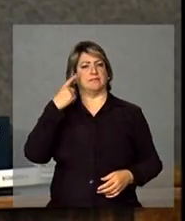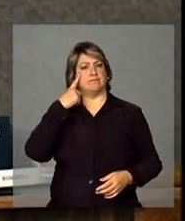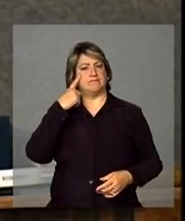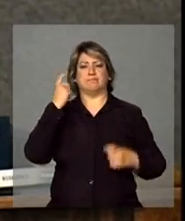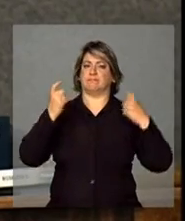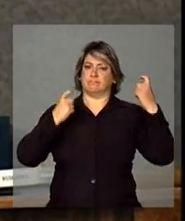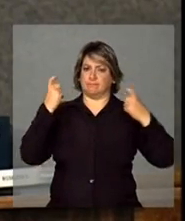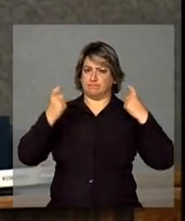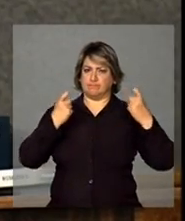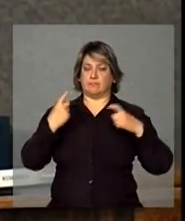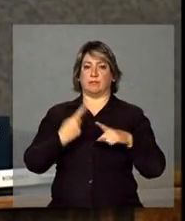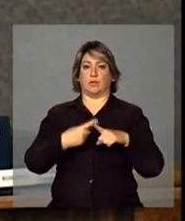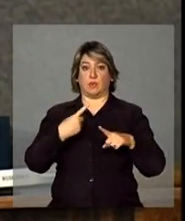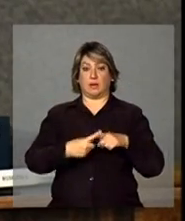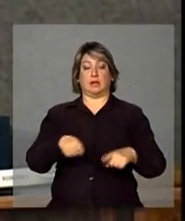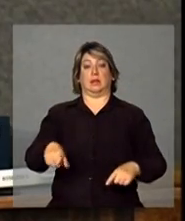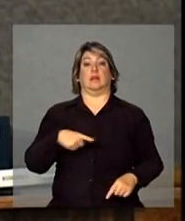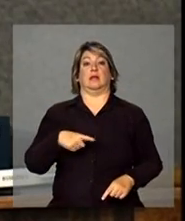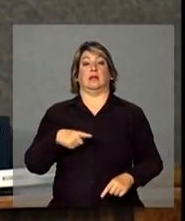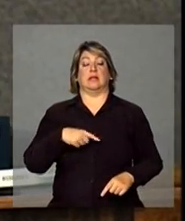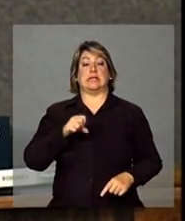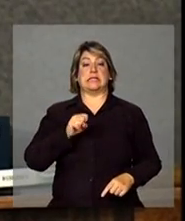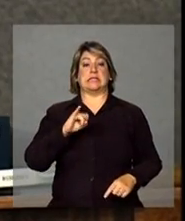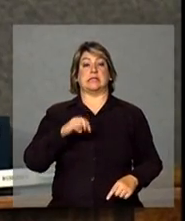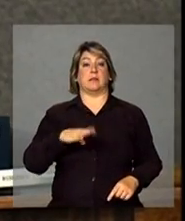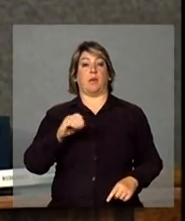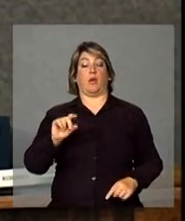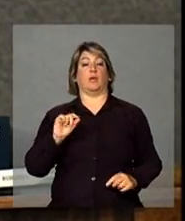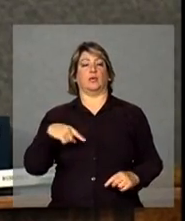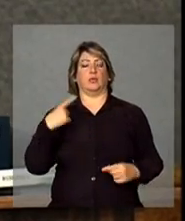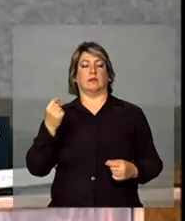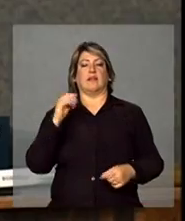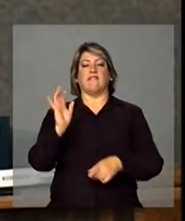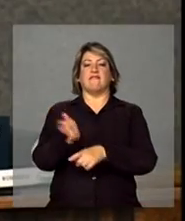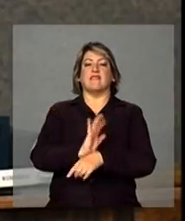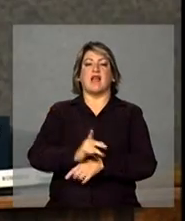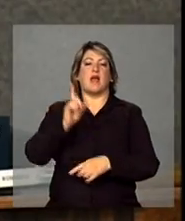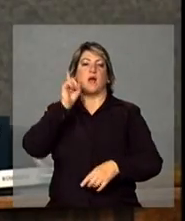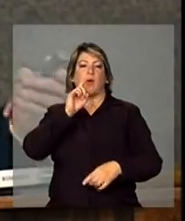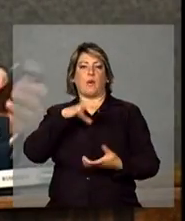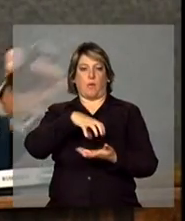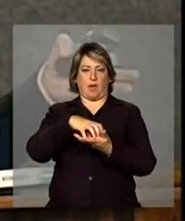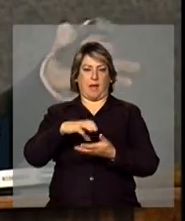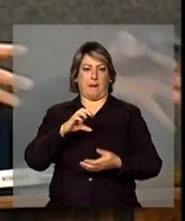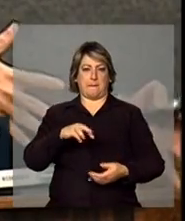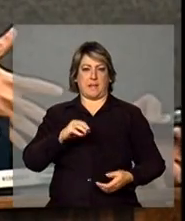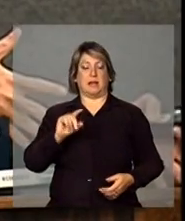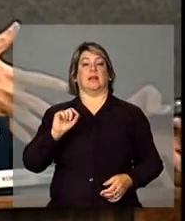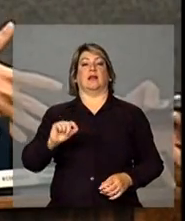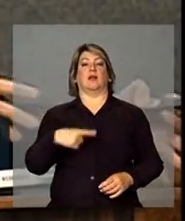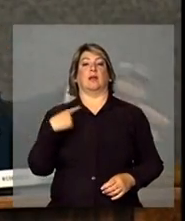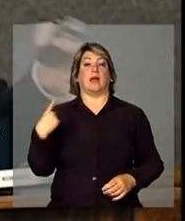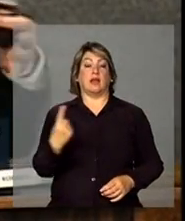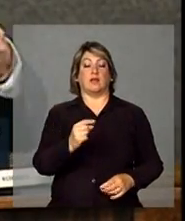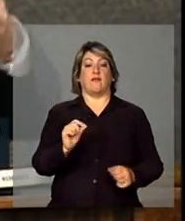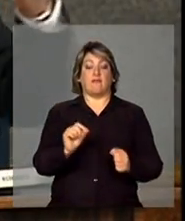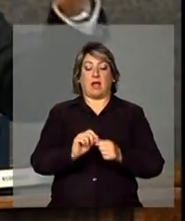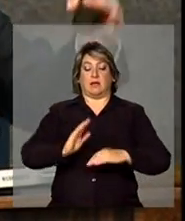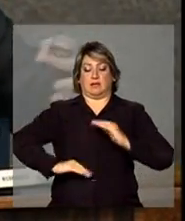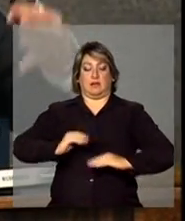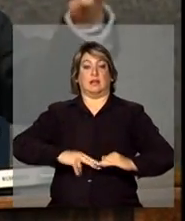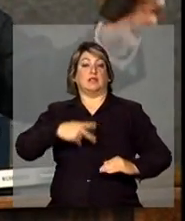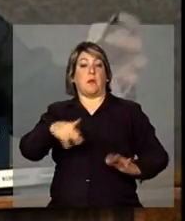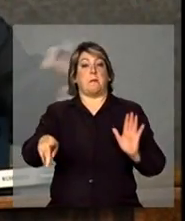preocupado, afinal, o símbolo que habita as cenas dos filmes americanos da classe média é o sujeito que monta o seu próprio negócio,